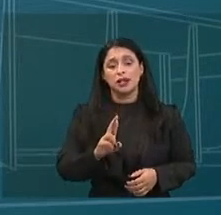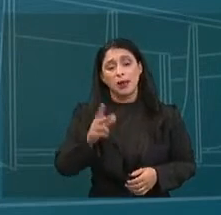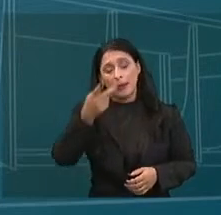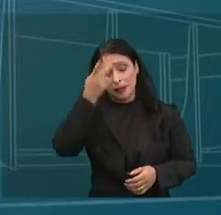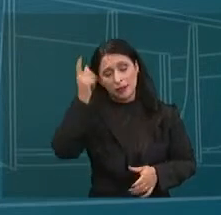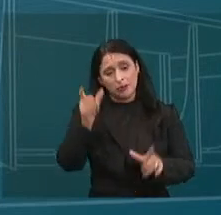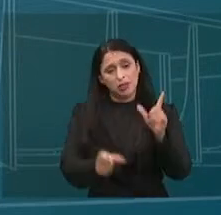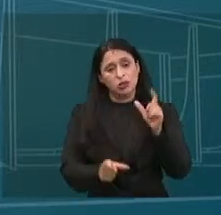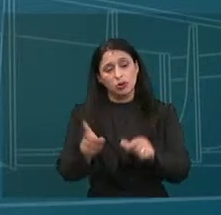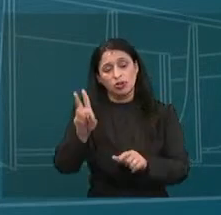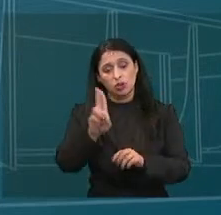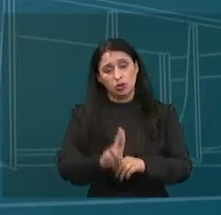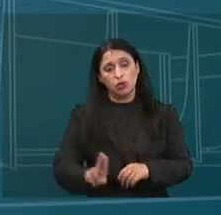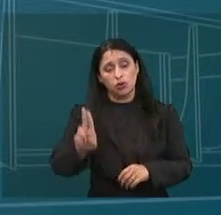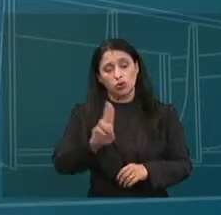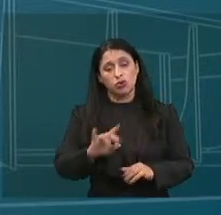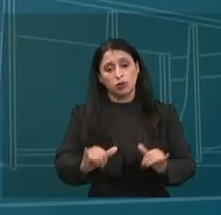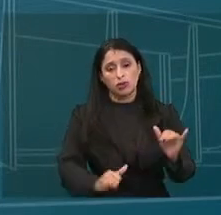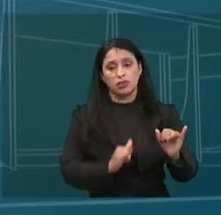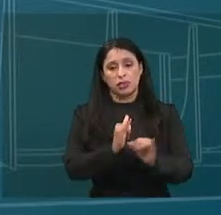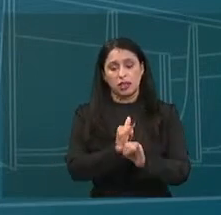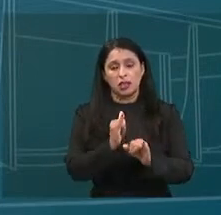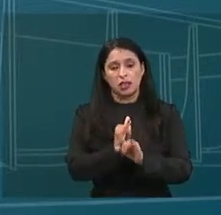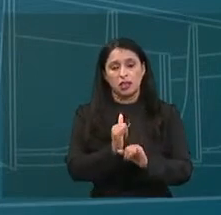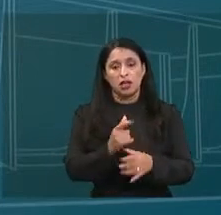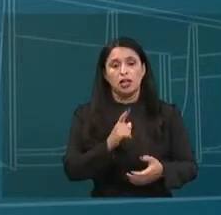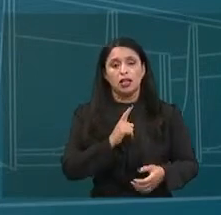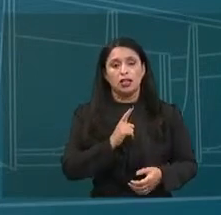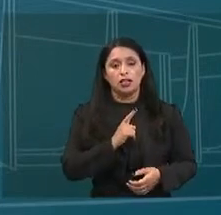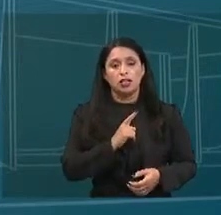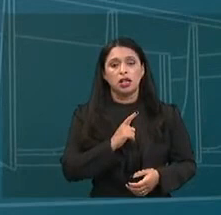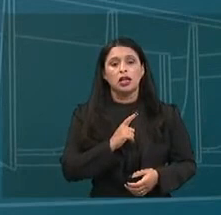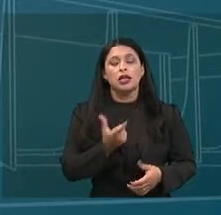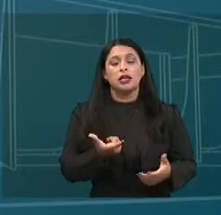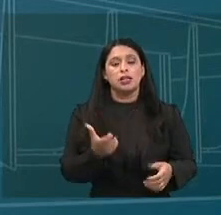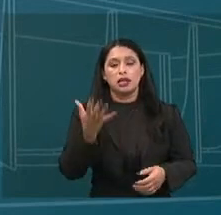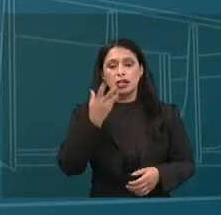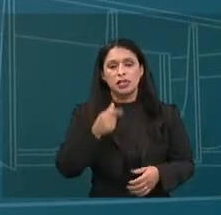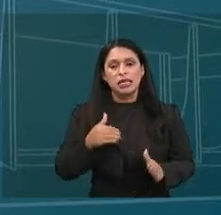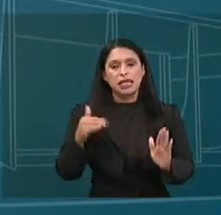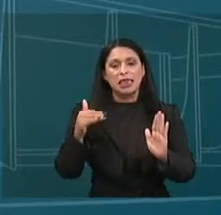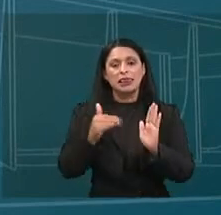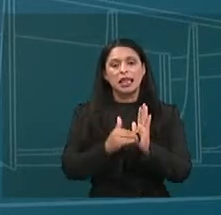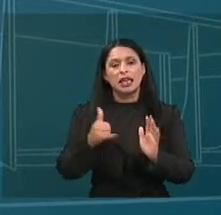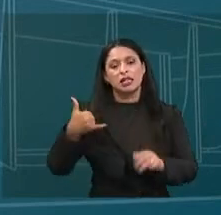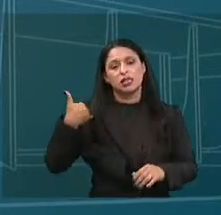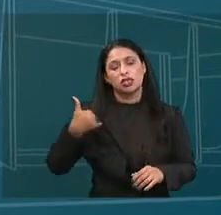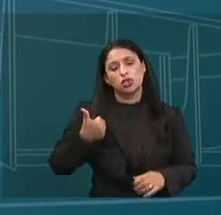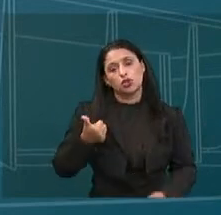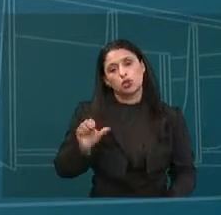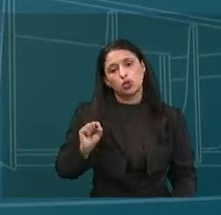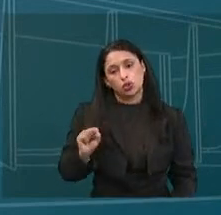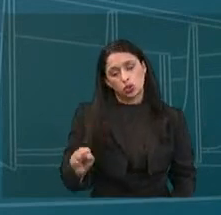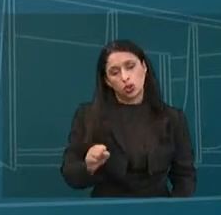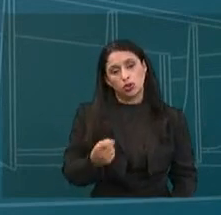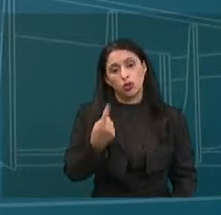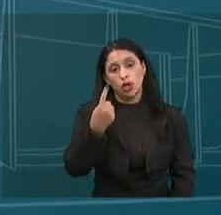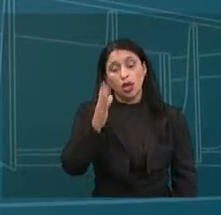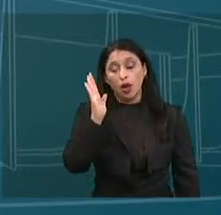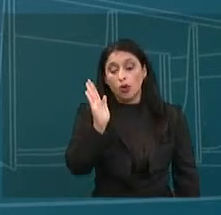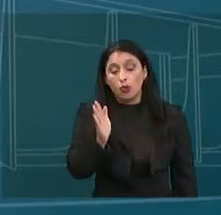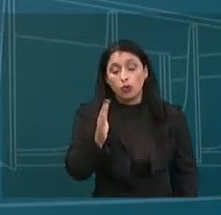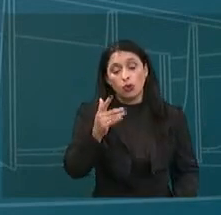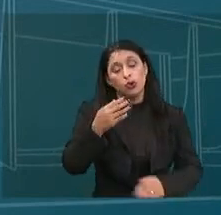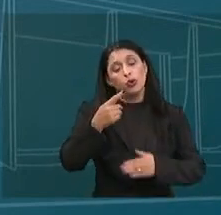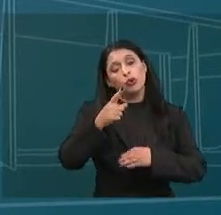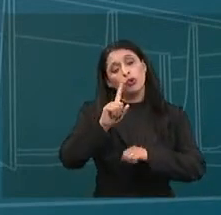utilizam a internet e as plataformas digitais. Crianças e adolescentes de até 18 anos representam um terço dos usuários de internet no mundo.